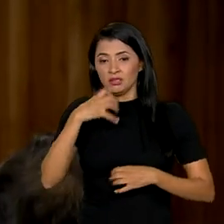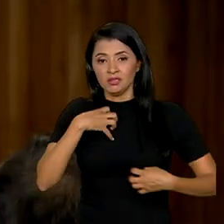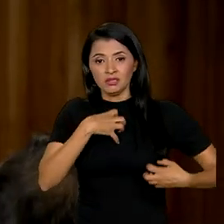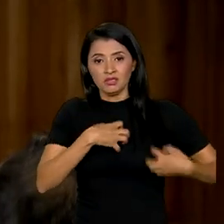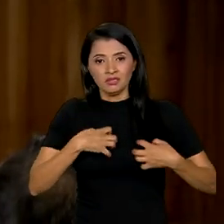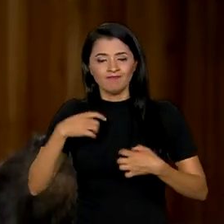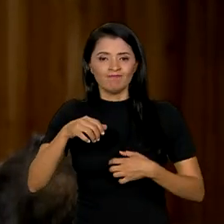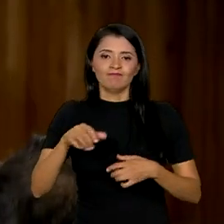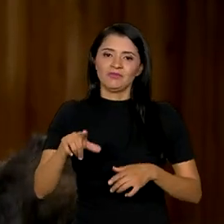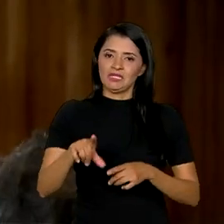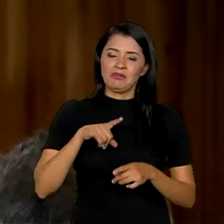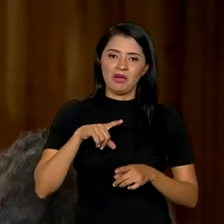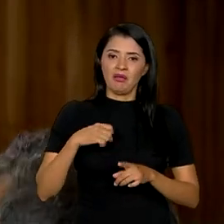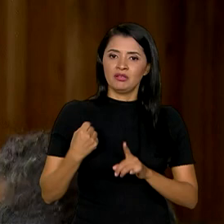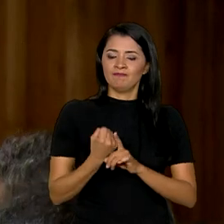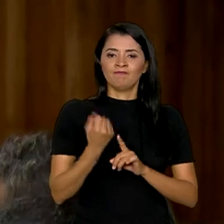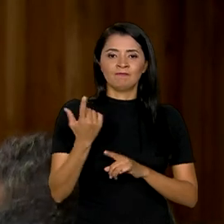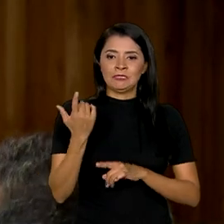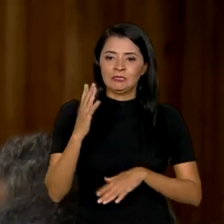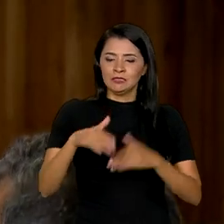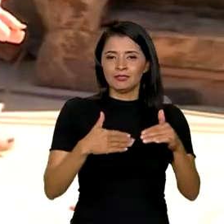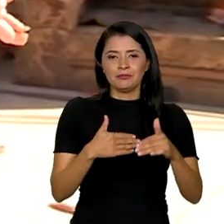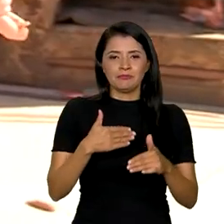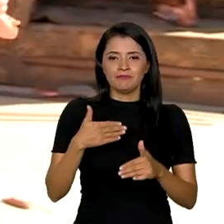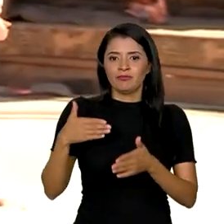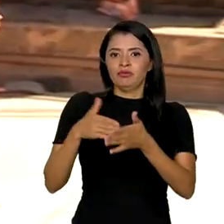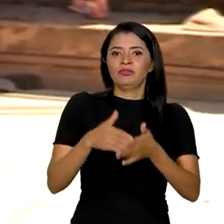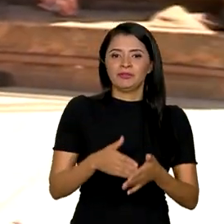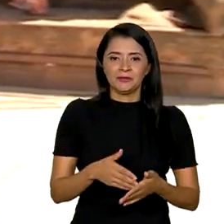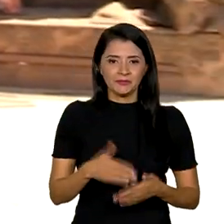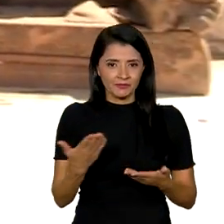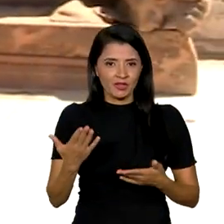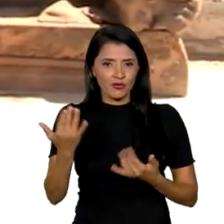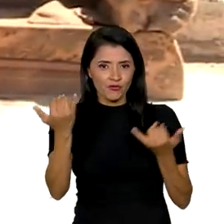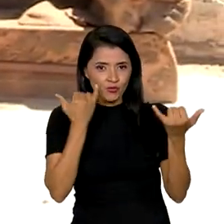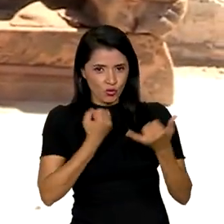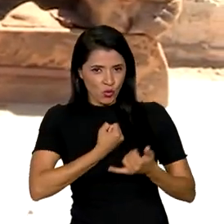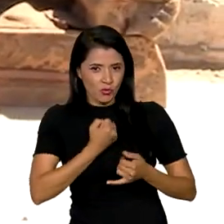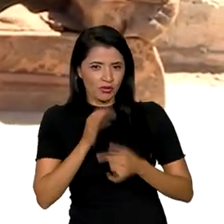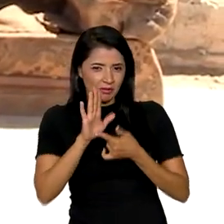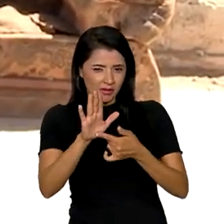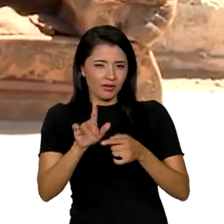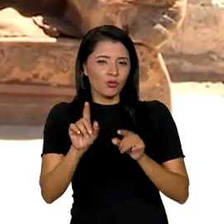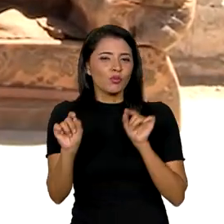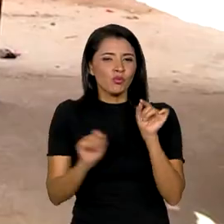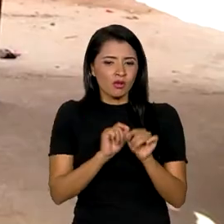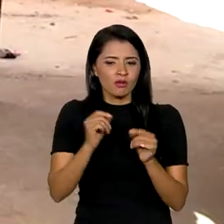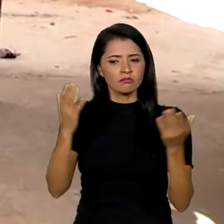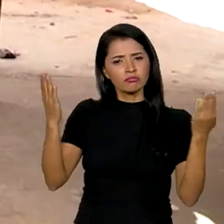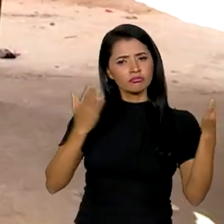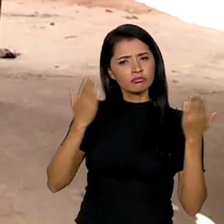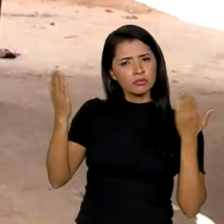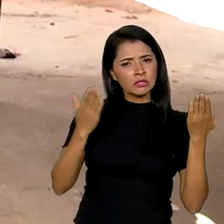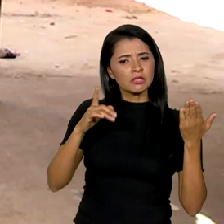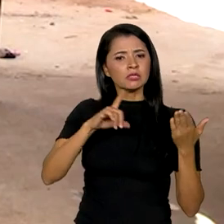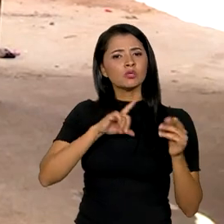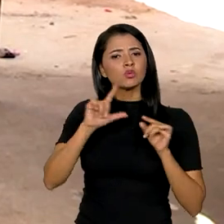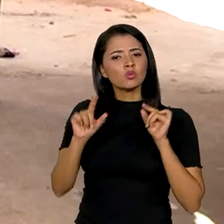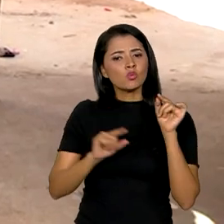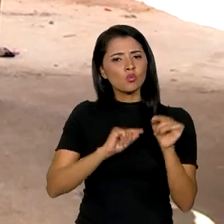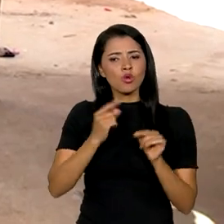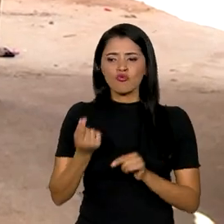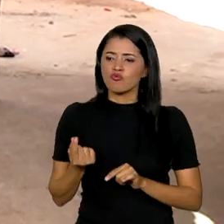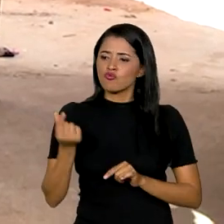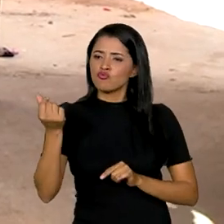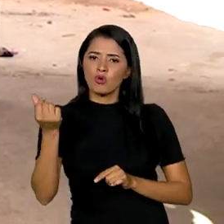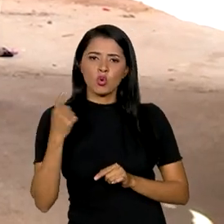e os que mais impactam o desenvolvimento do país. Os dados mostraram também a comparação da composição dos